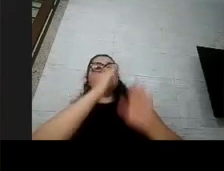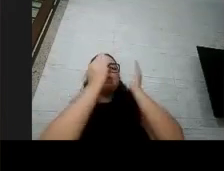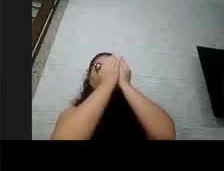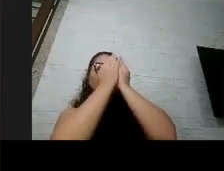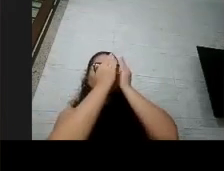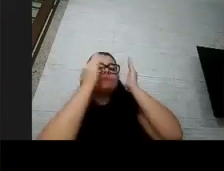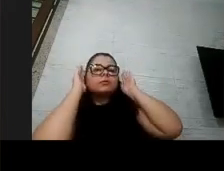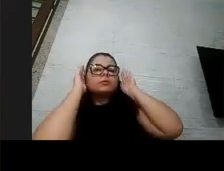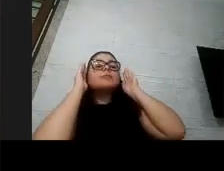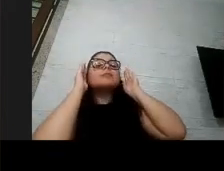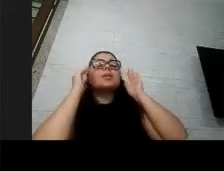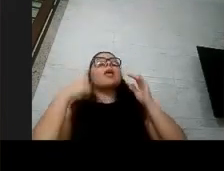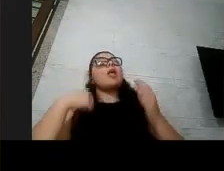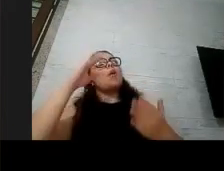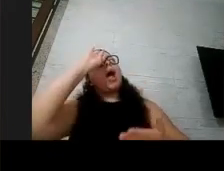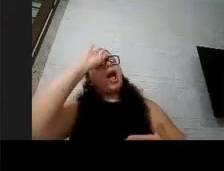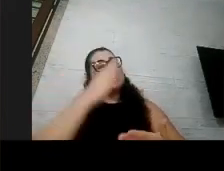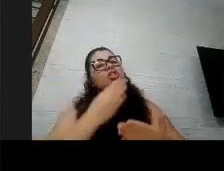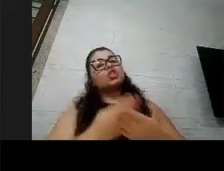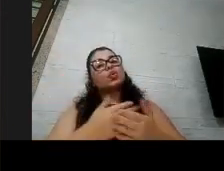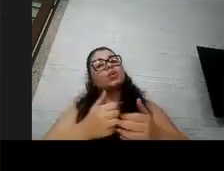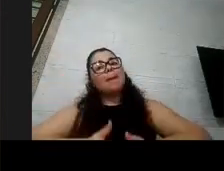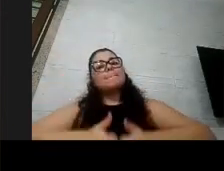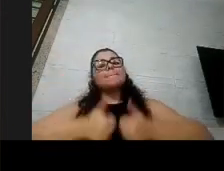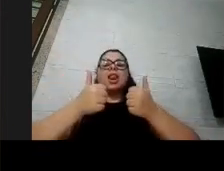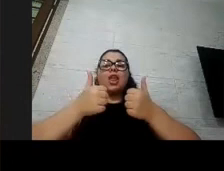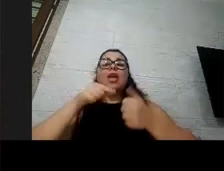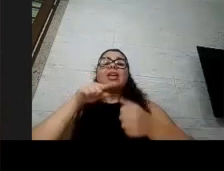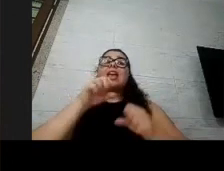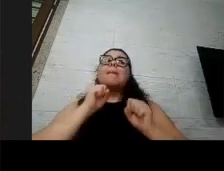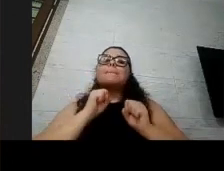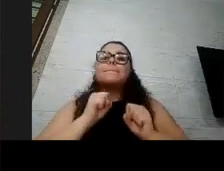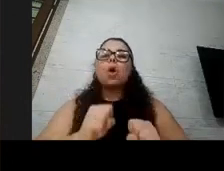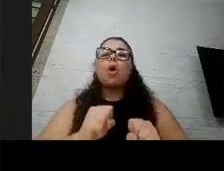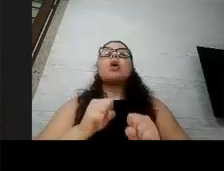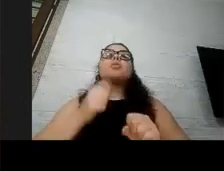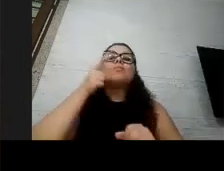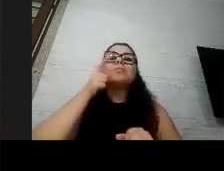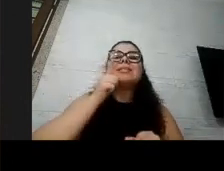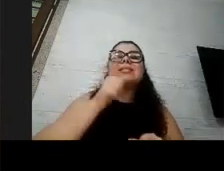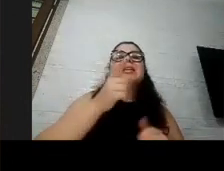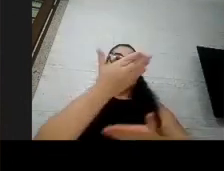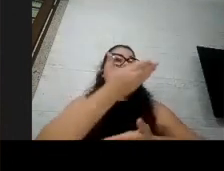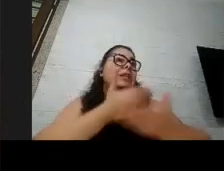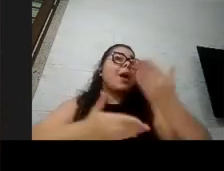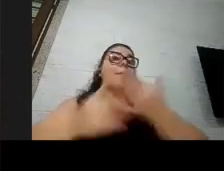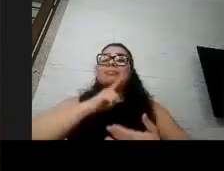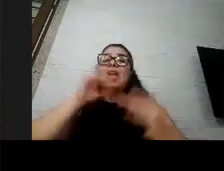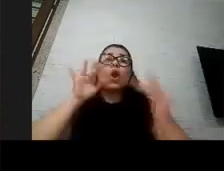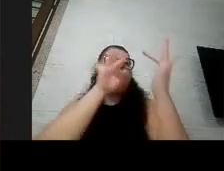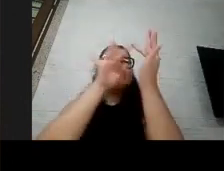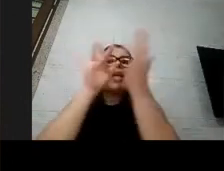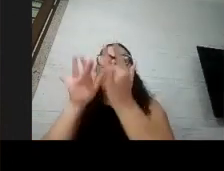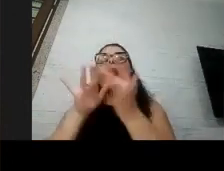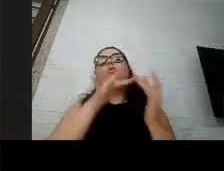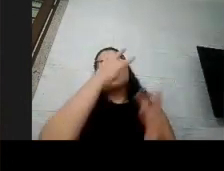eu acredito que ele possa estar em algum ambiente para ele ter contato com as pessoas